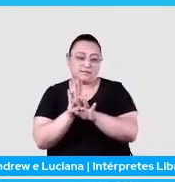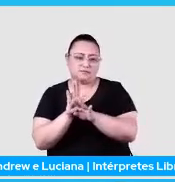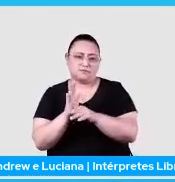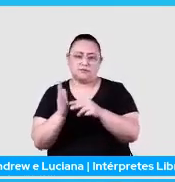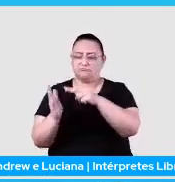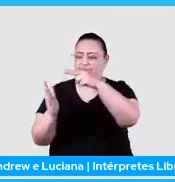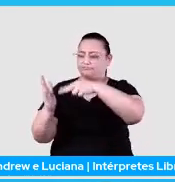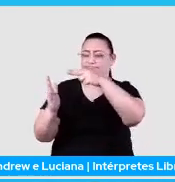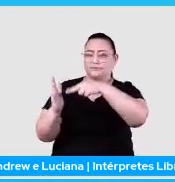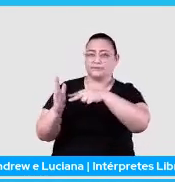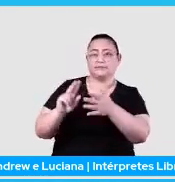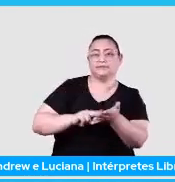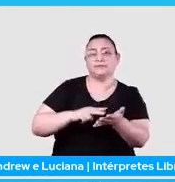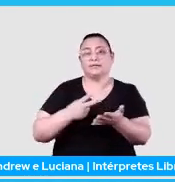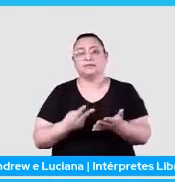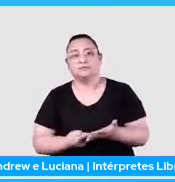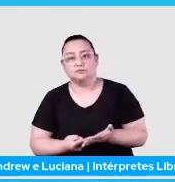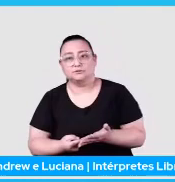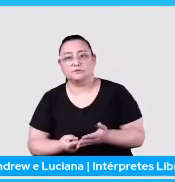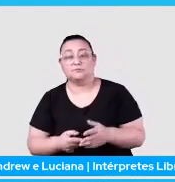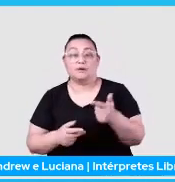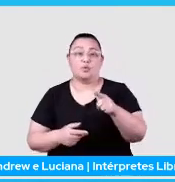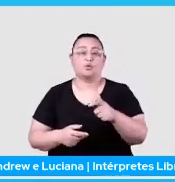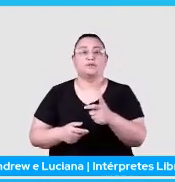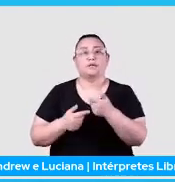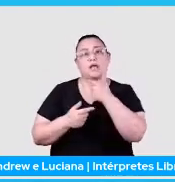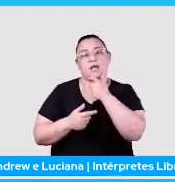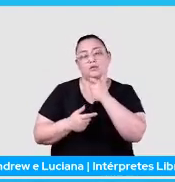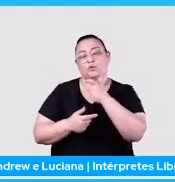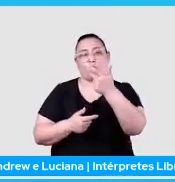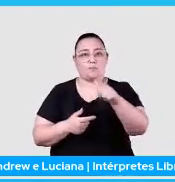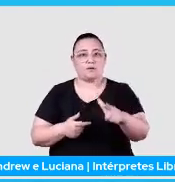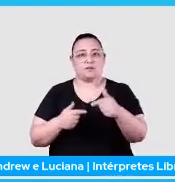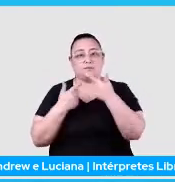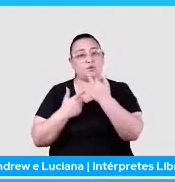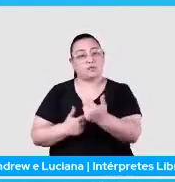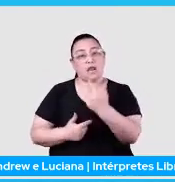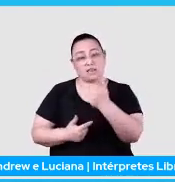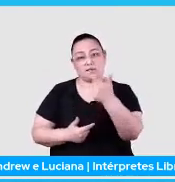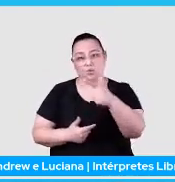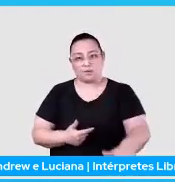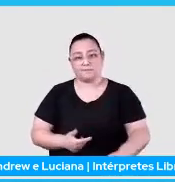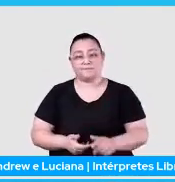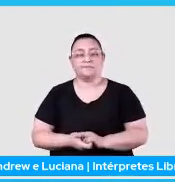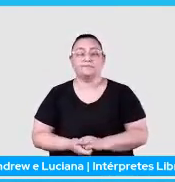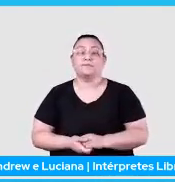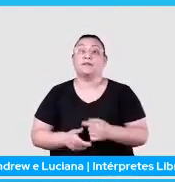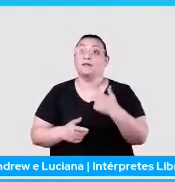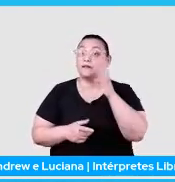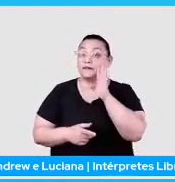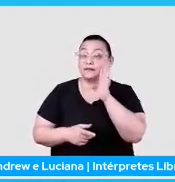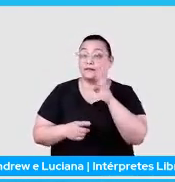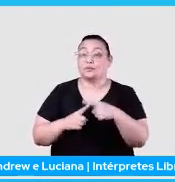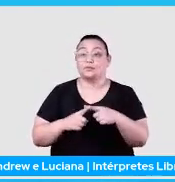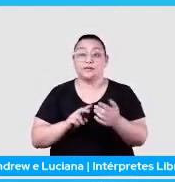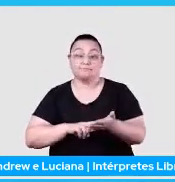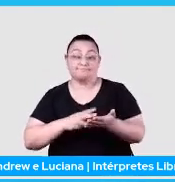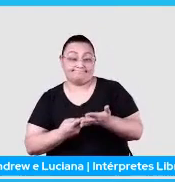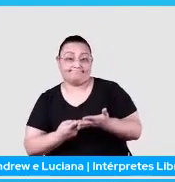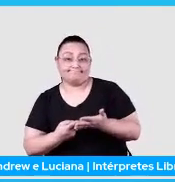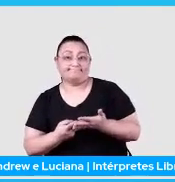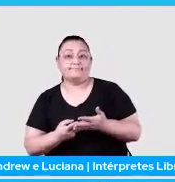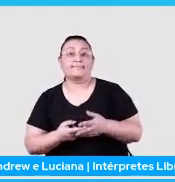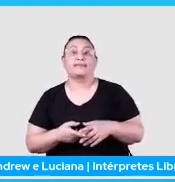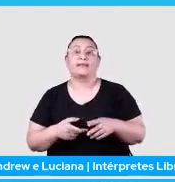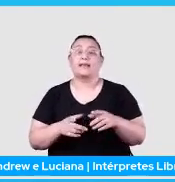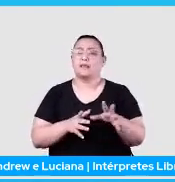traduzir para outro idioma, né? Em um idioma, eu traduzo para outro. E é legal porque essa task aqui de tradução, ela